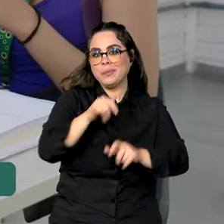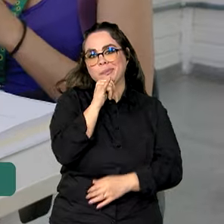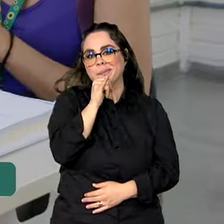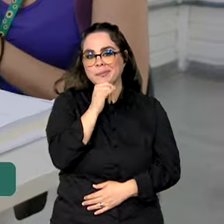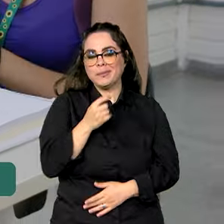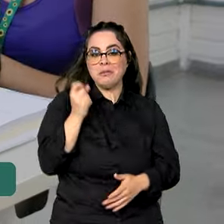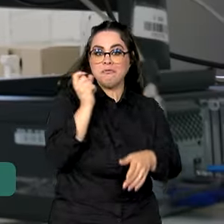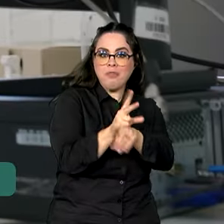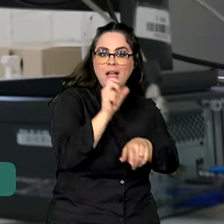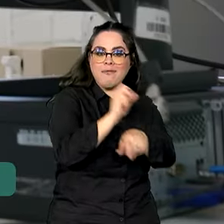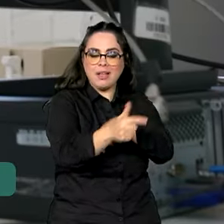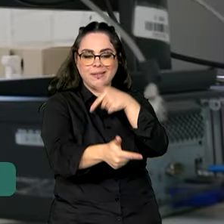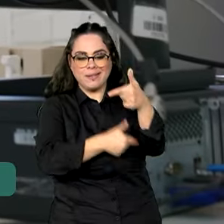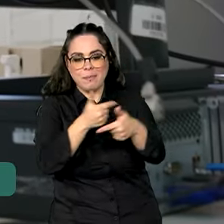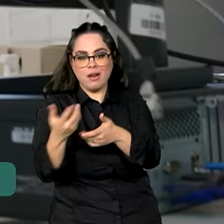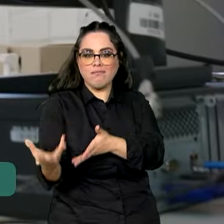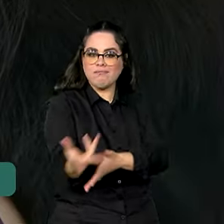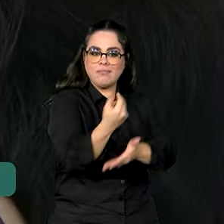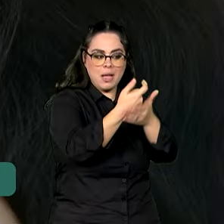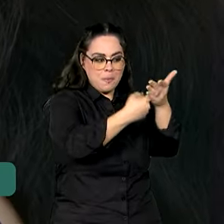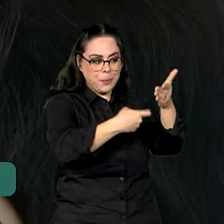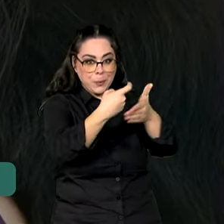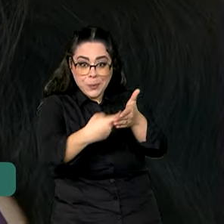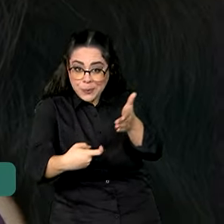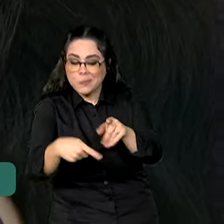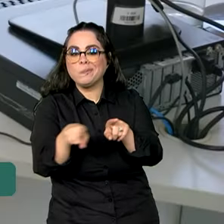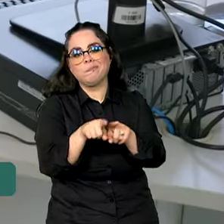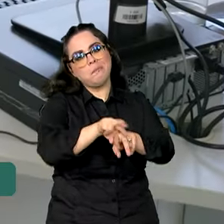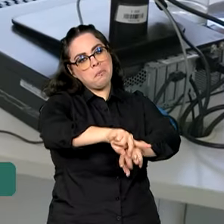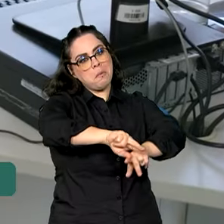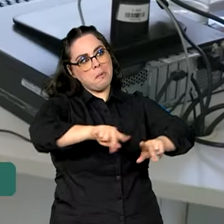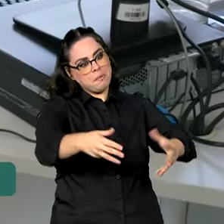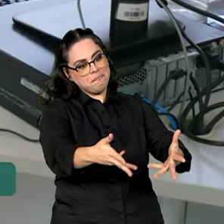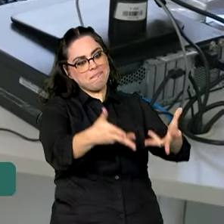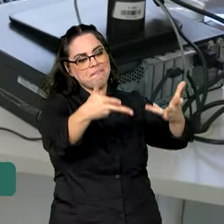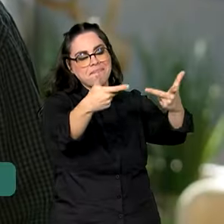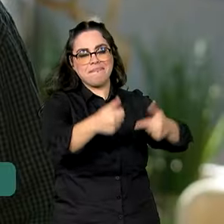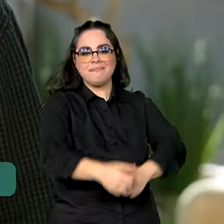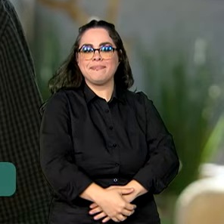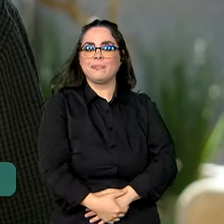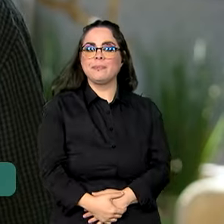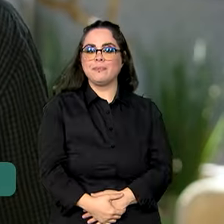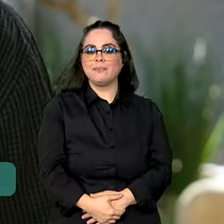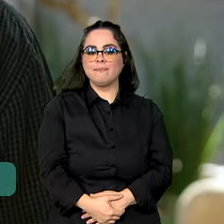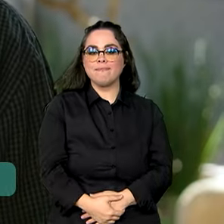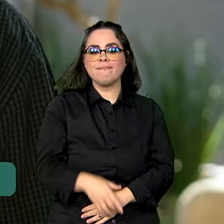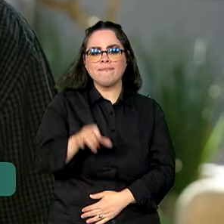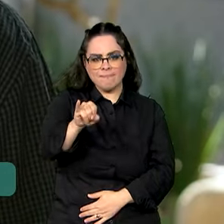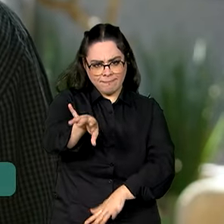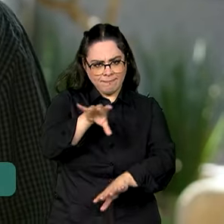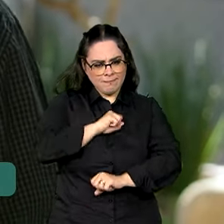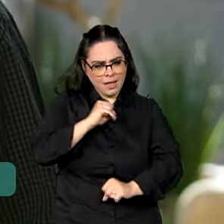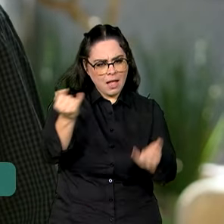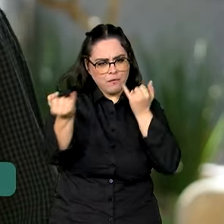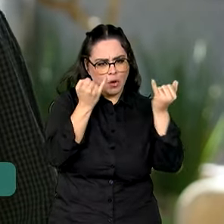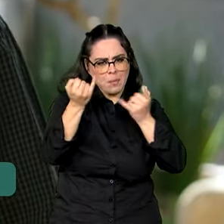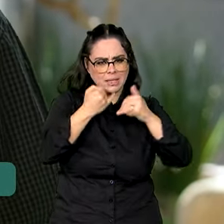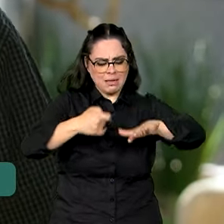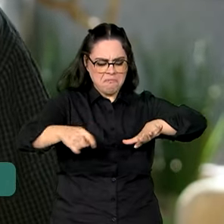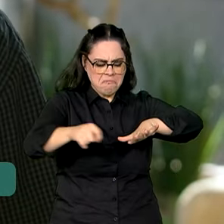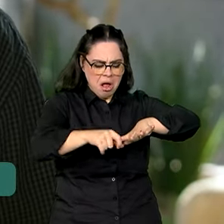geração de empregos, arrecadação de impostos, entre outras melhorias. Então, se receber alguma informação